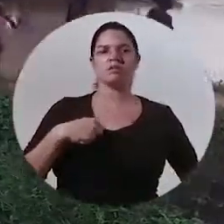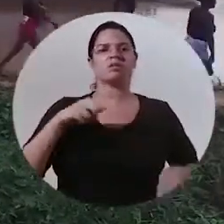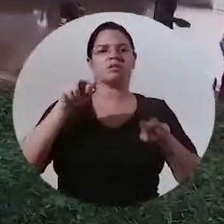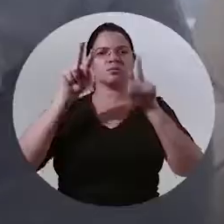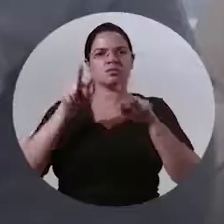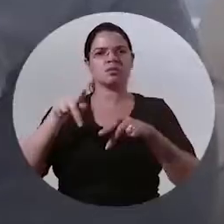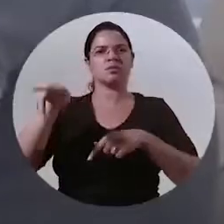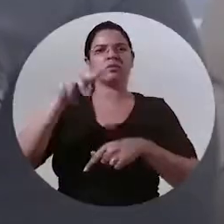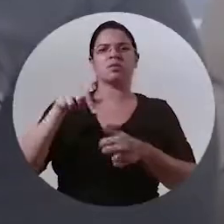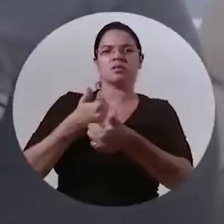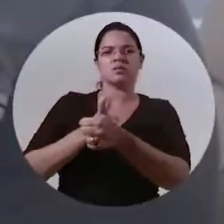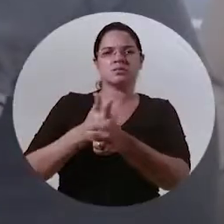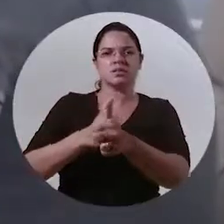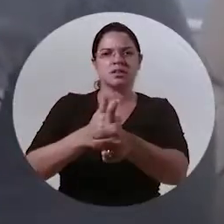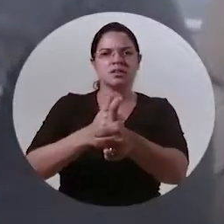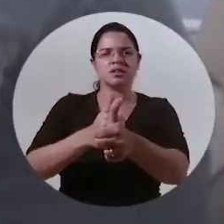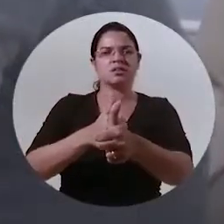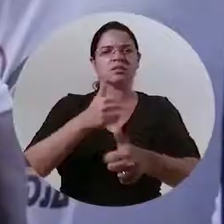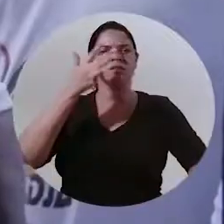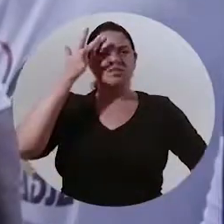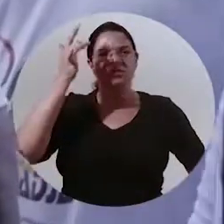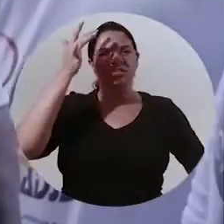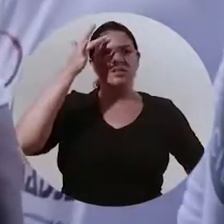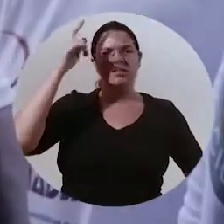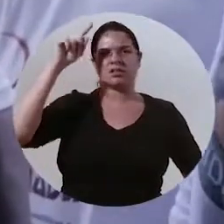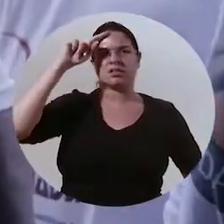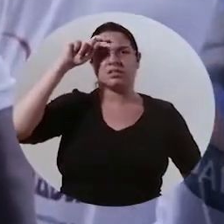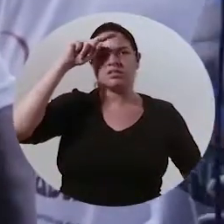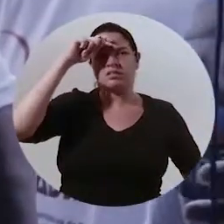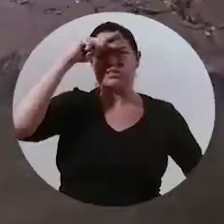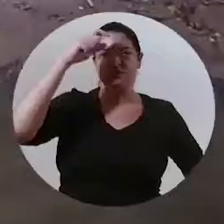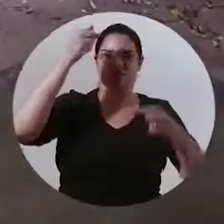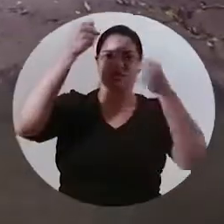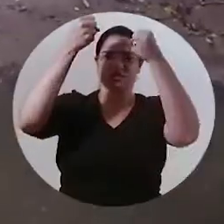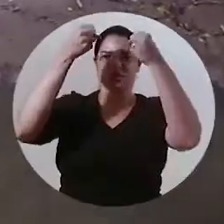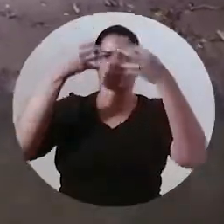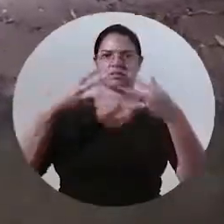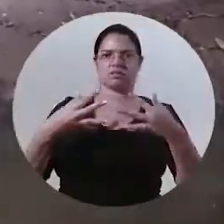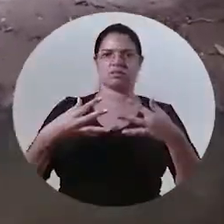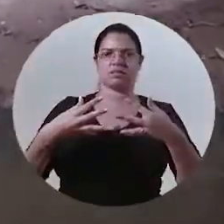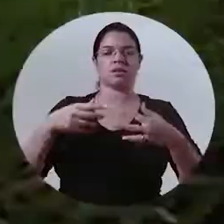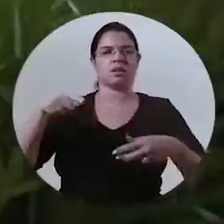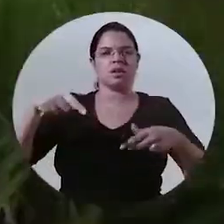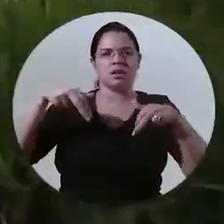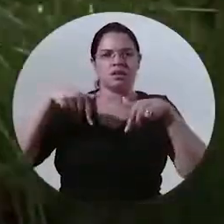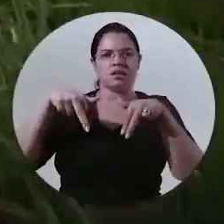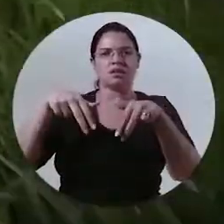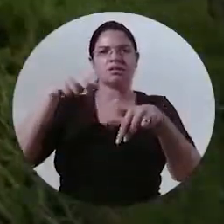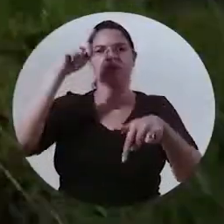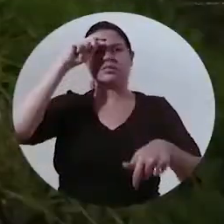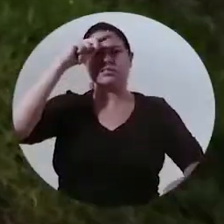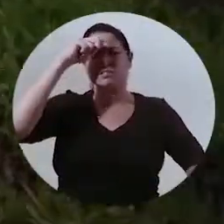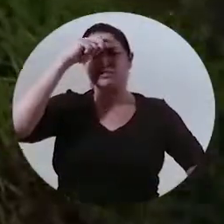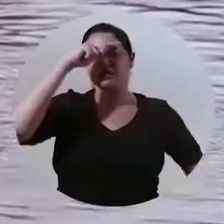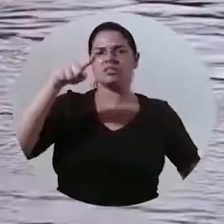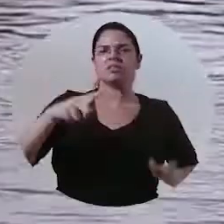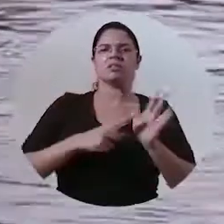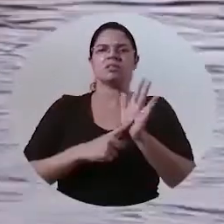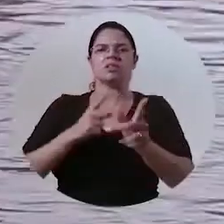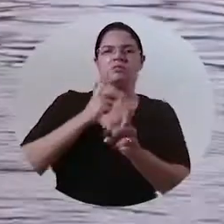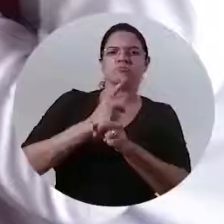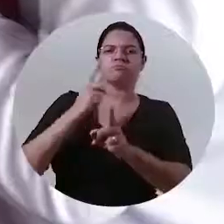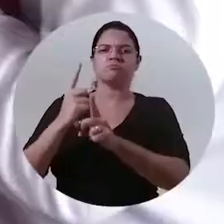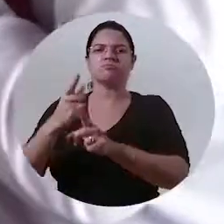Tanto eu quanto aqueles que me seguem passam dias que são difíceis de explicar Esta é uma caminhada que